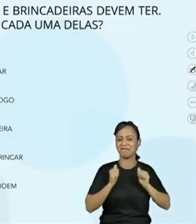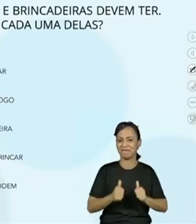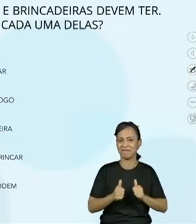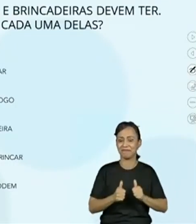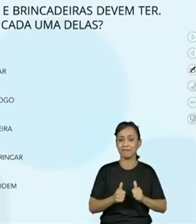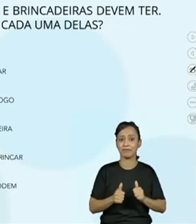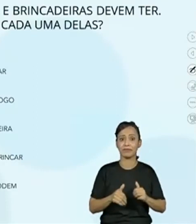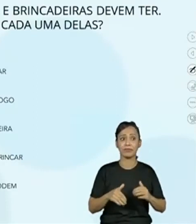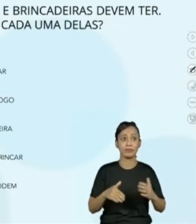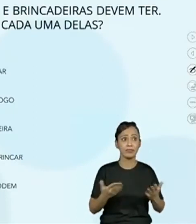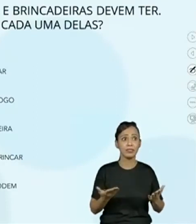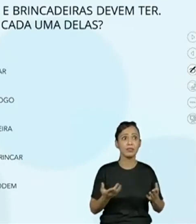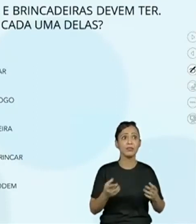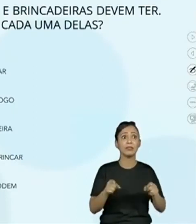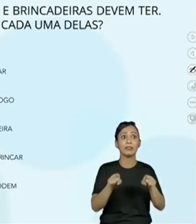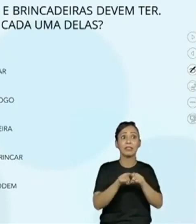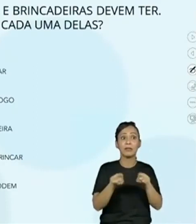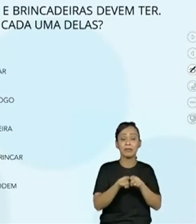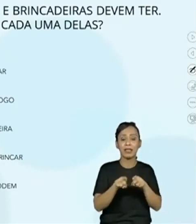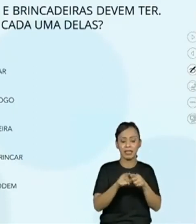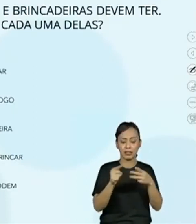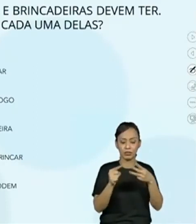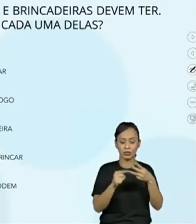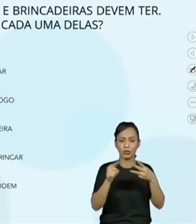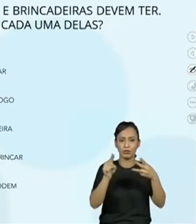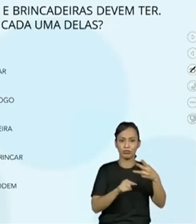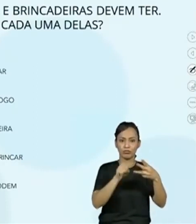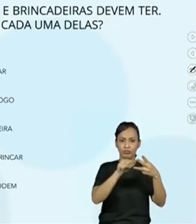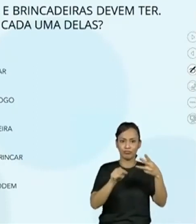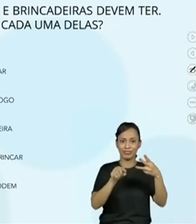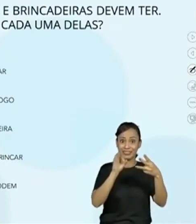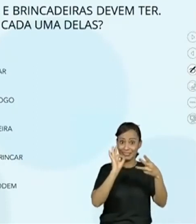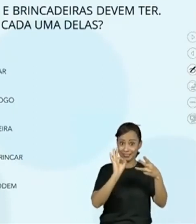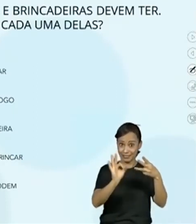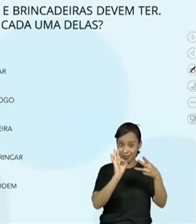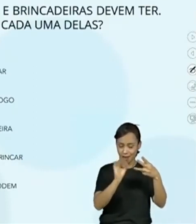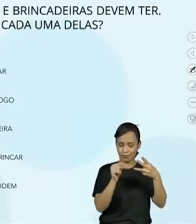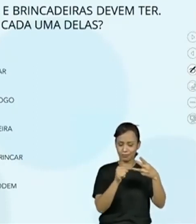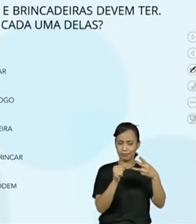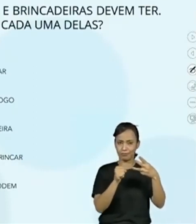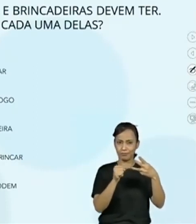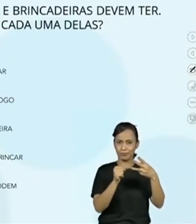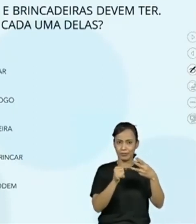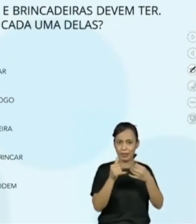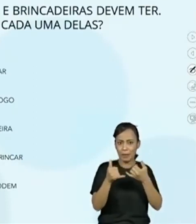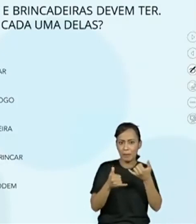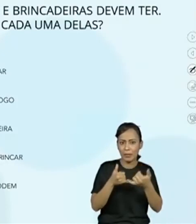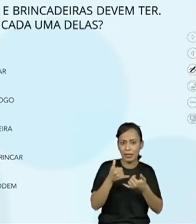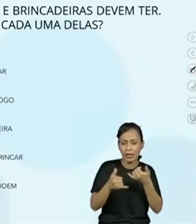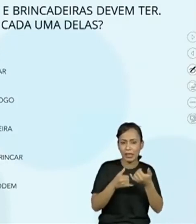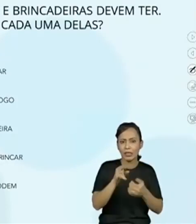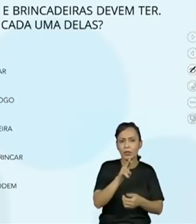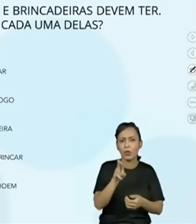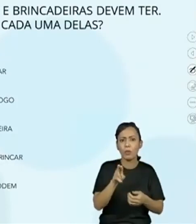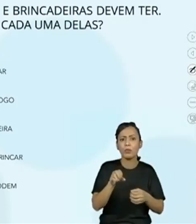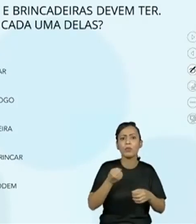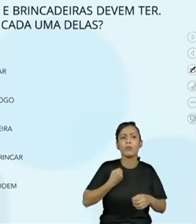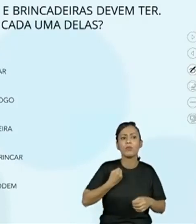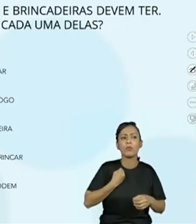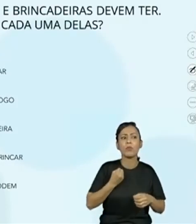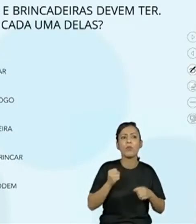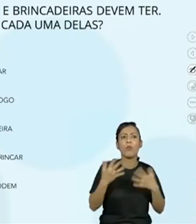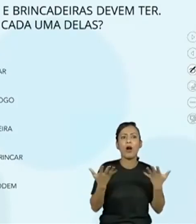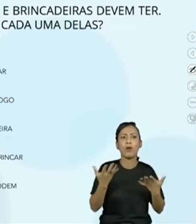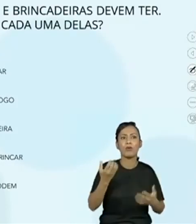informar o nome da brincadeira. Então, a gente vai colocar aqui, ó, vou pôr o número 1 ali, porque ficou muito pequeno.